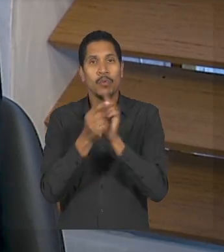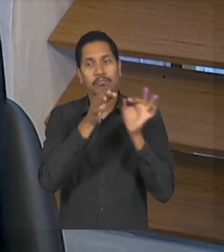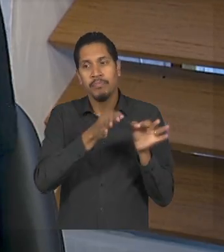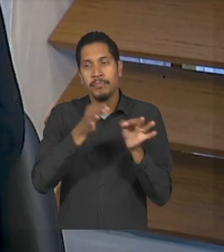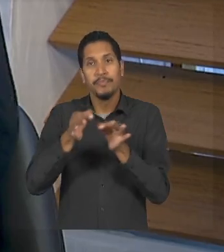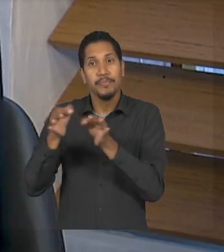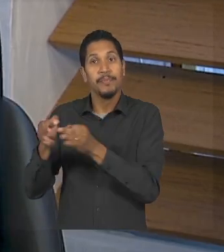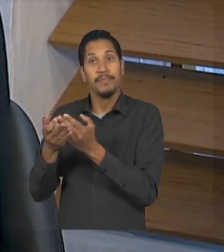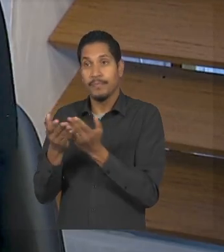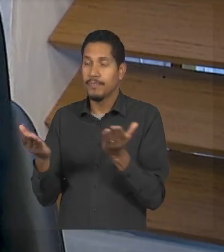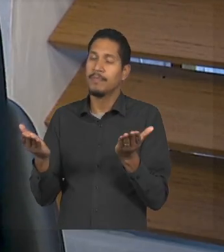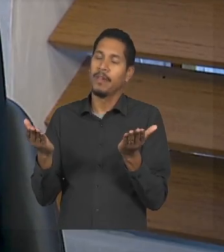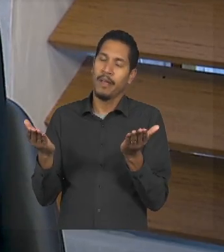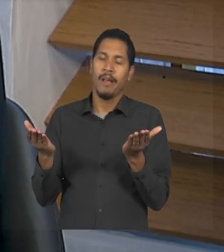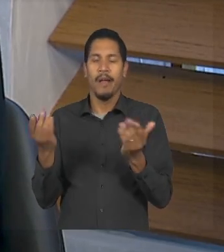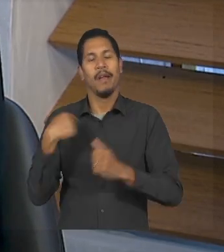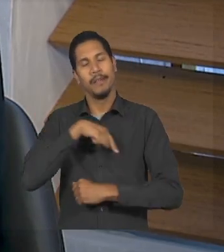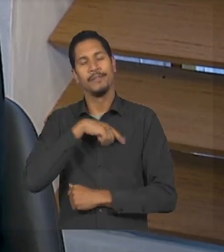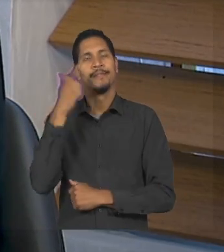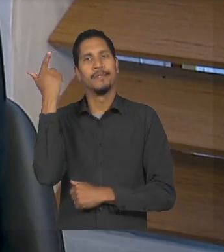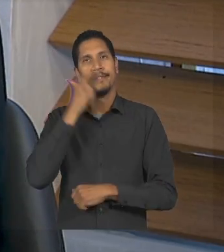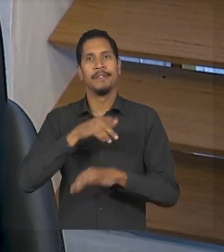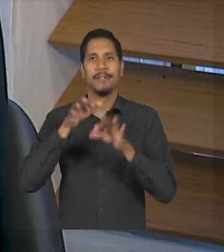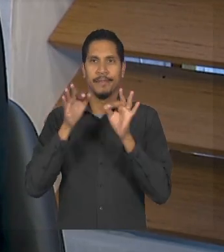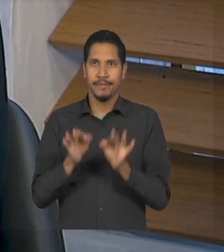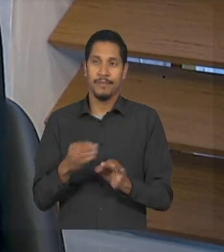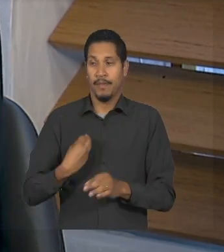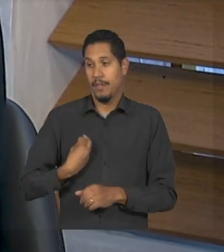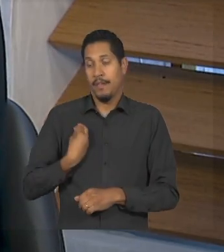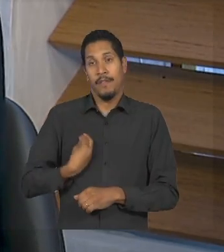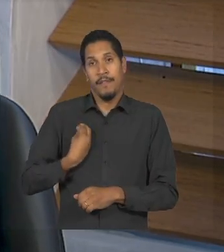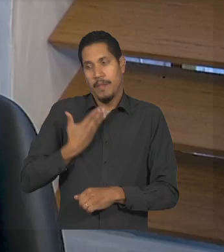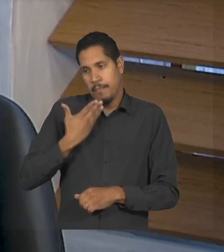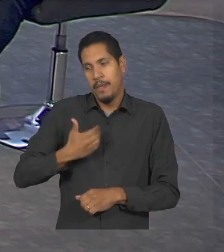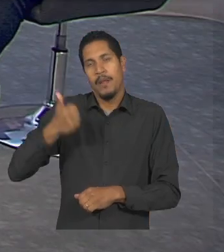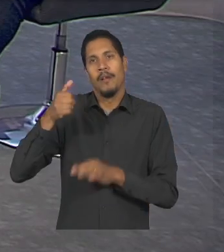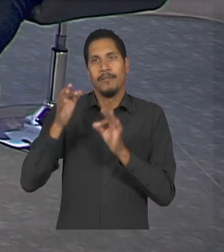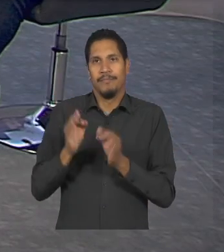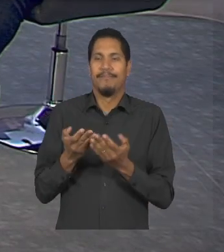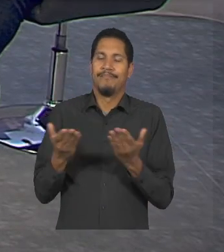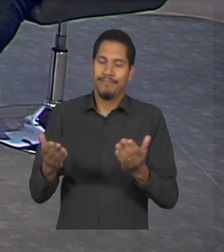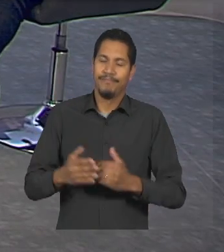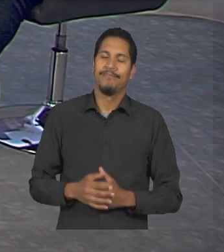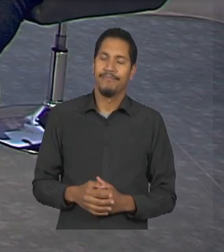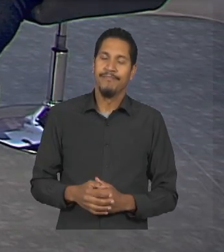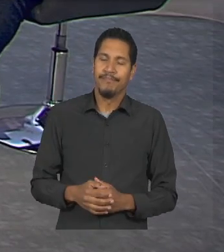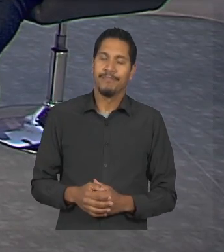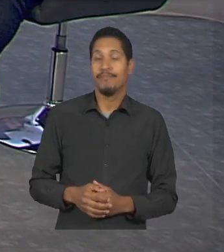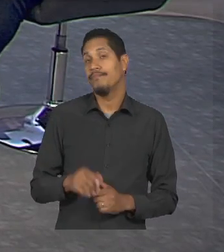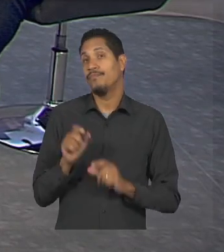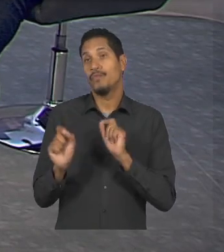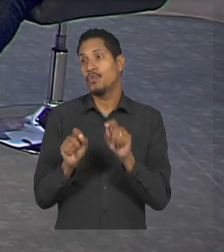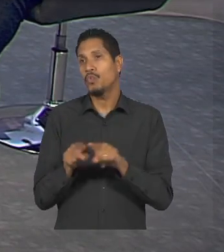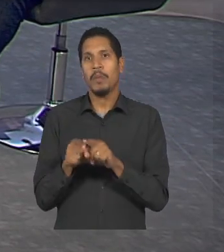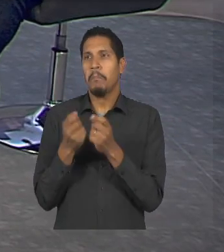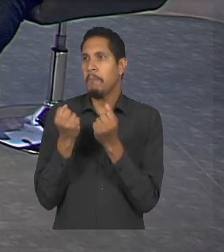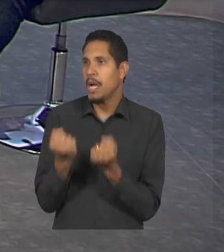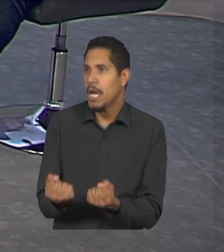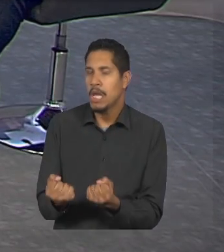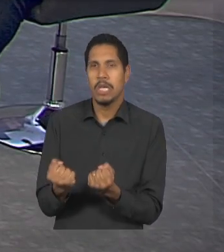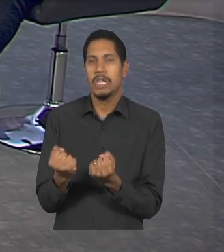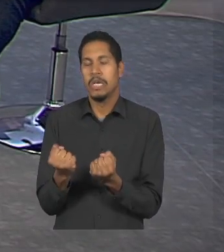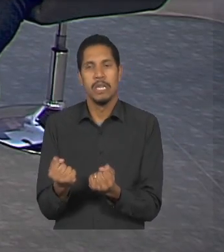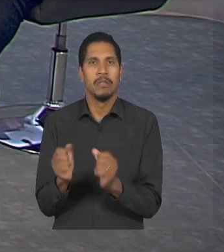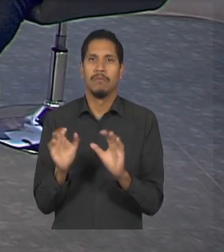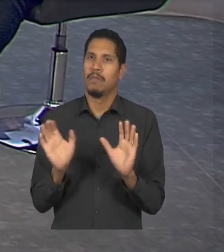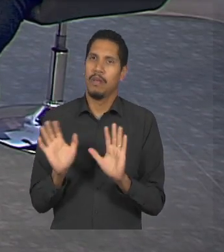aí a gente consegue ter uma vida muito melhor não deixa de ser um fardo né